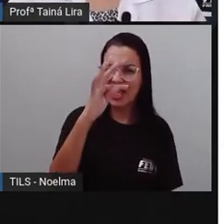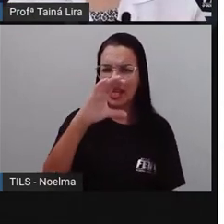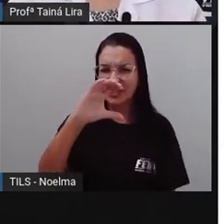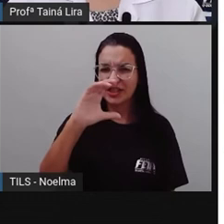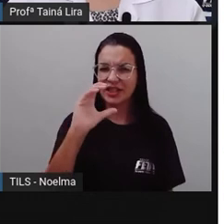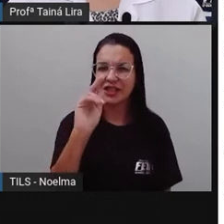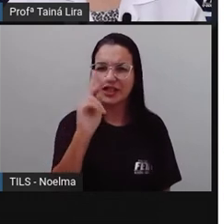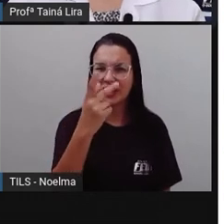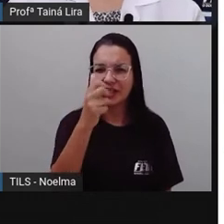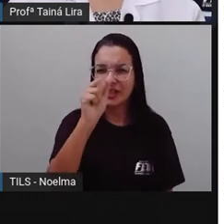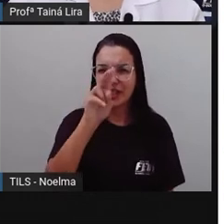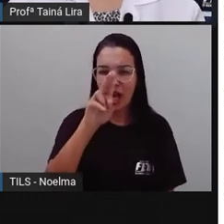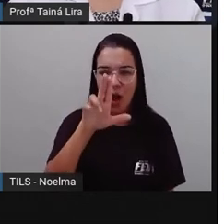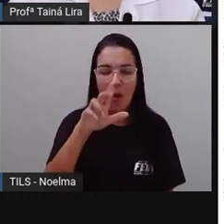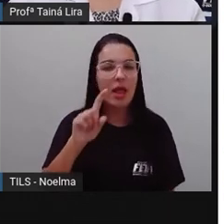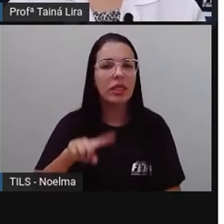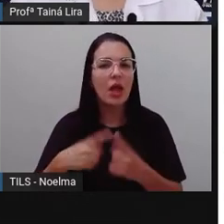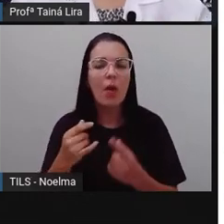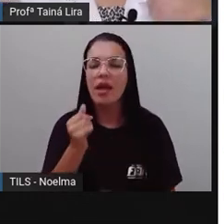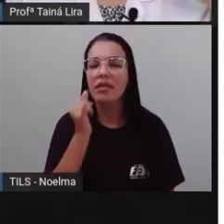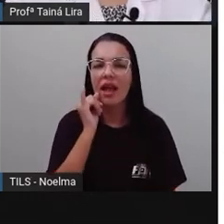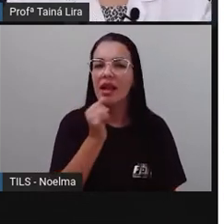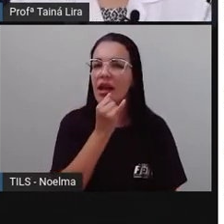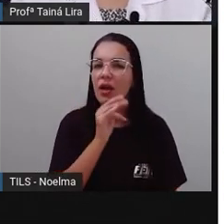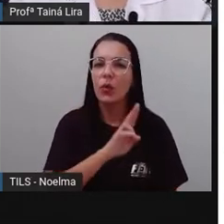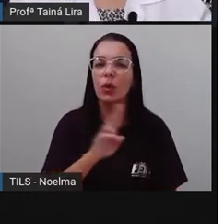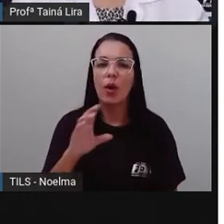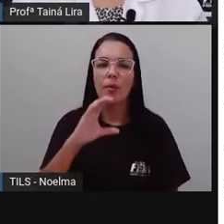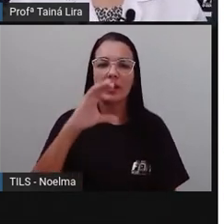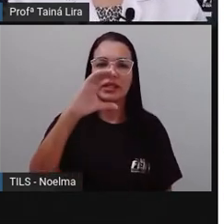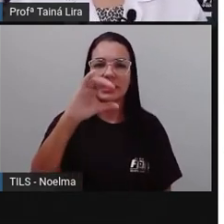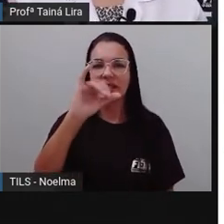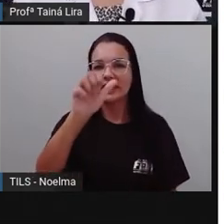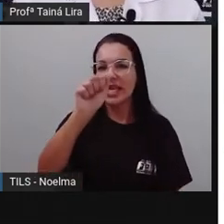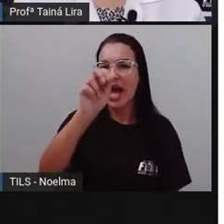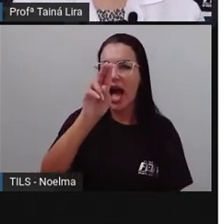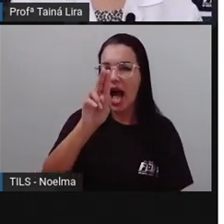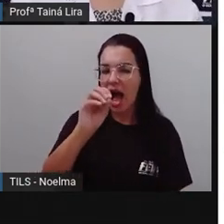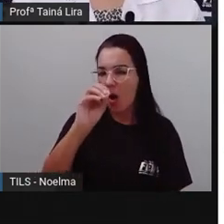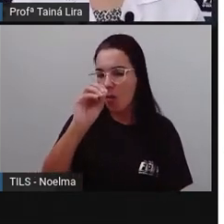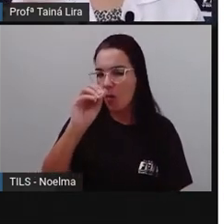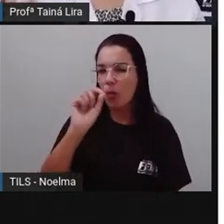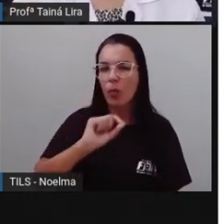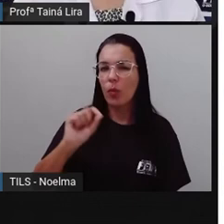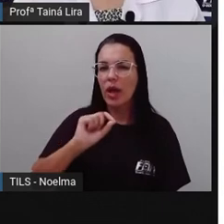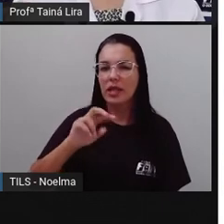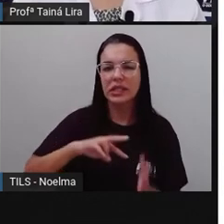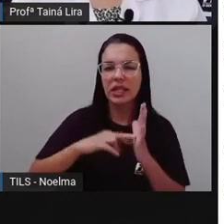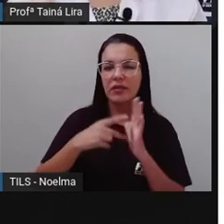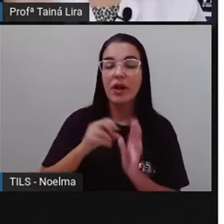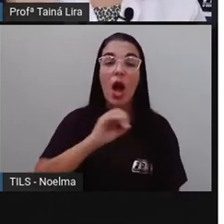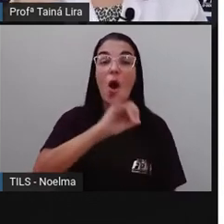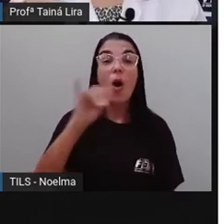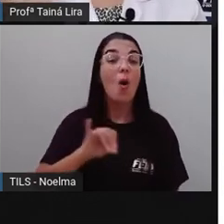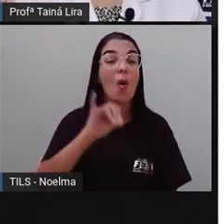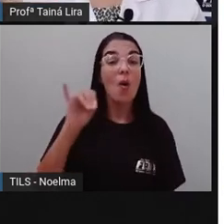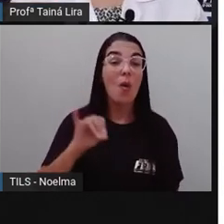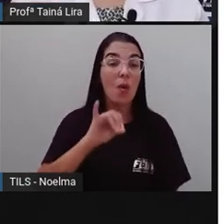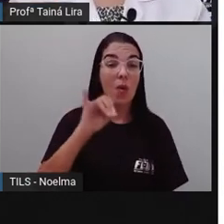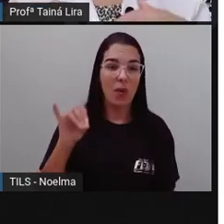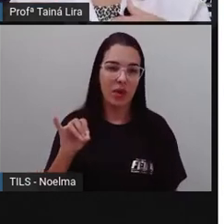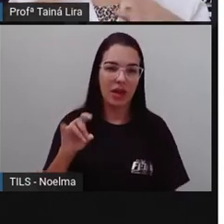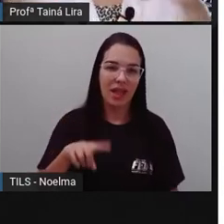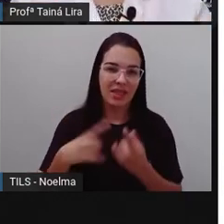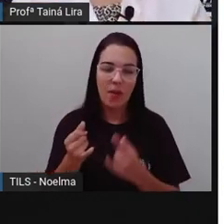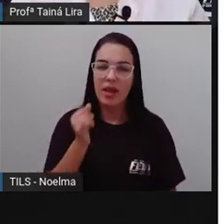do italiano, tchau, que significa oi. Então, os italianos, né, quando eles falam tchau,